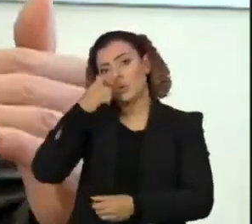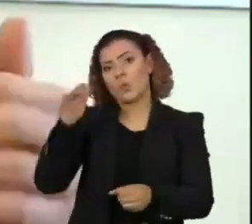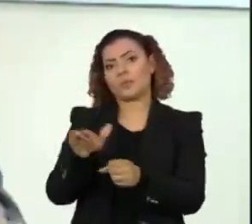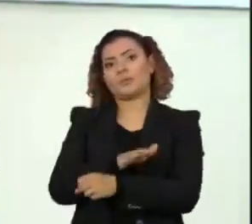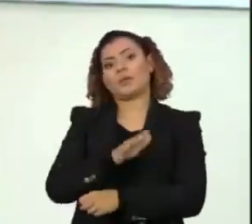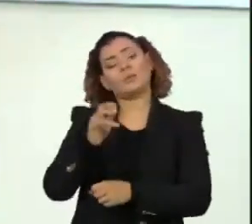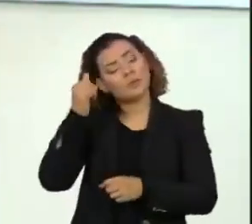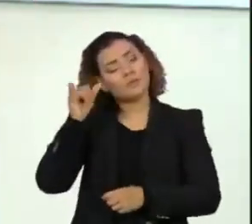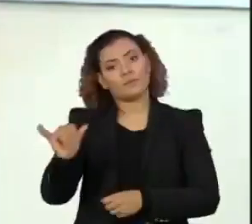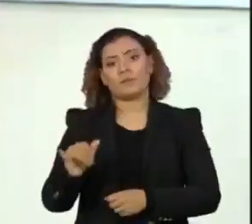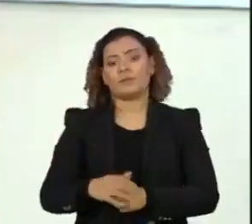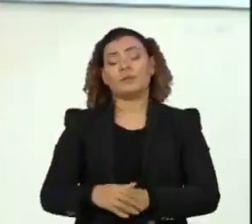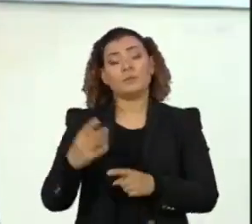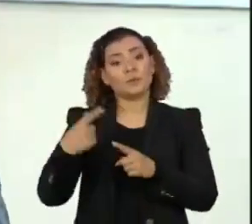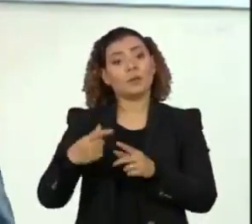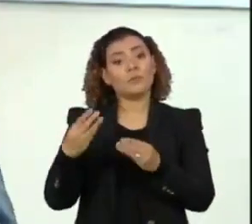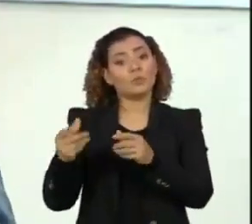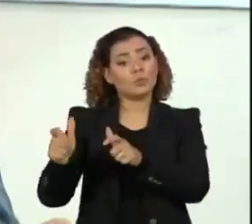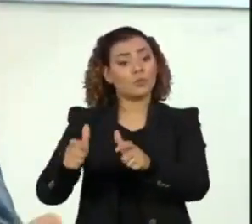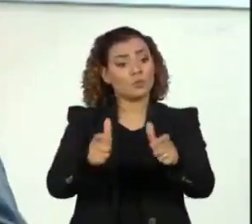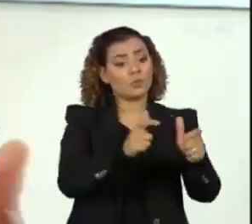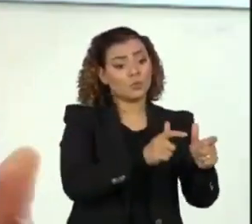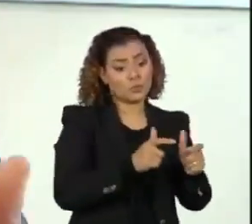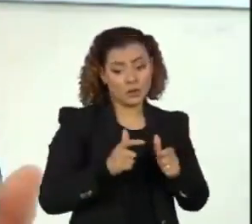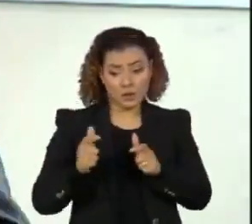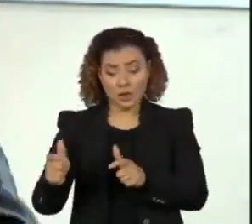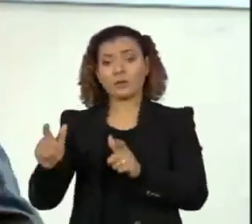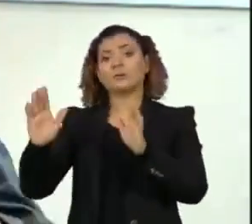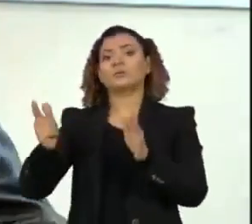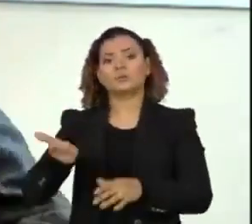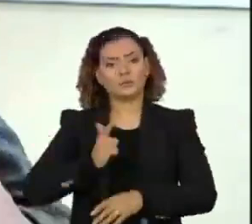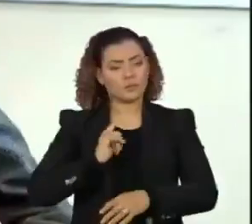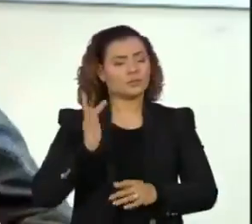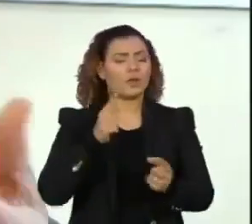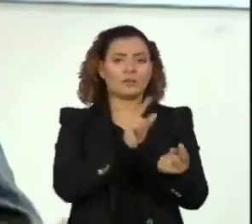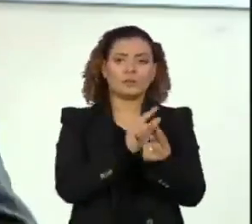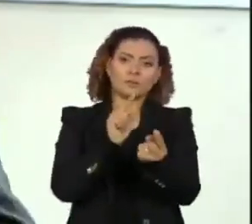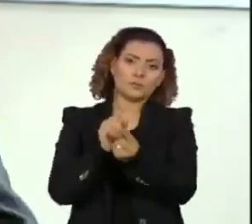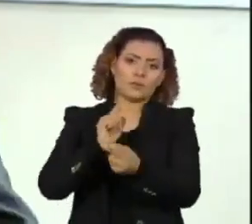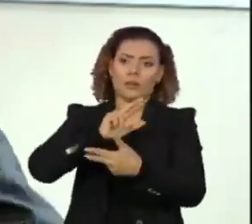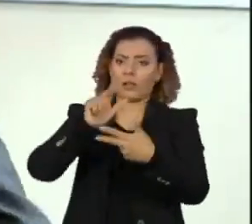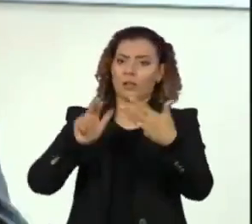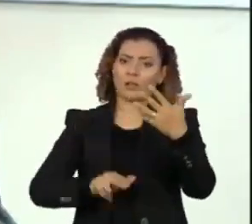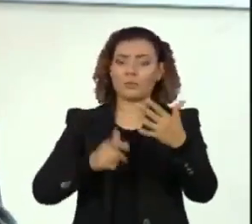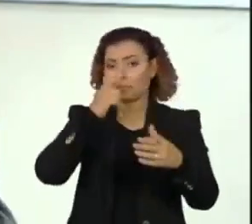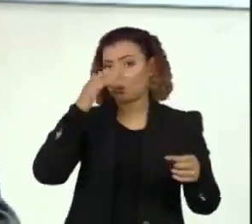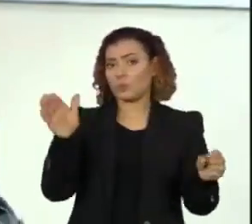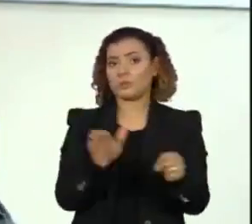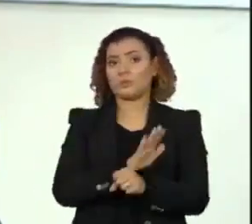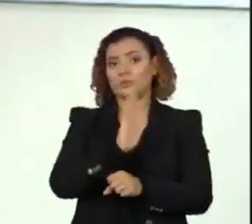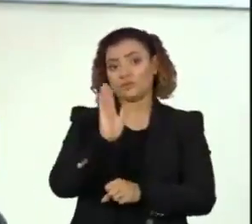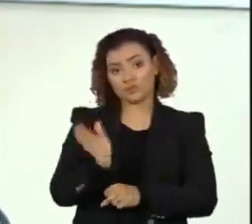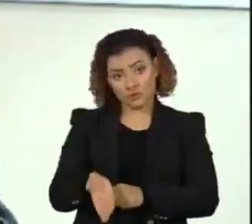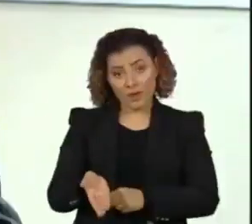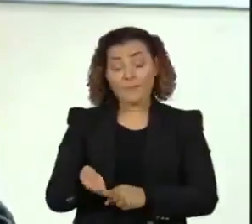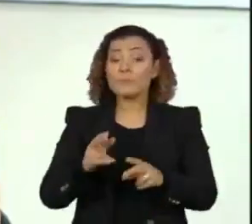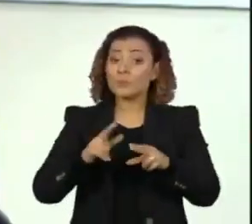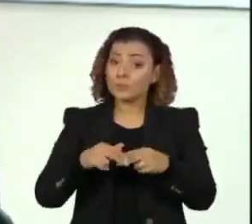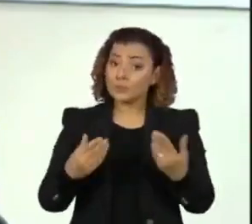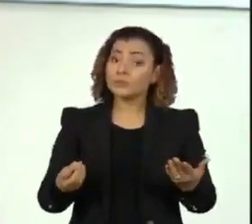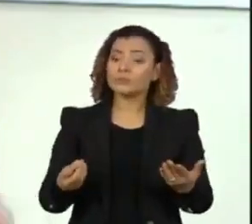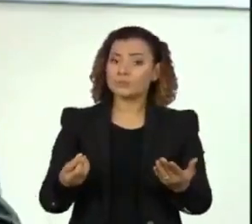momento já tem, em muitos locais, lotações e serviços quase colapsados. A parte disso,